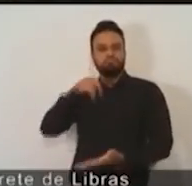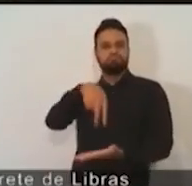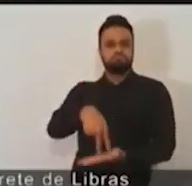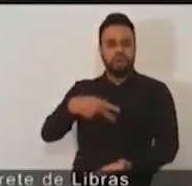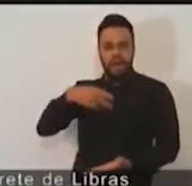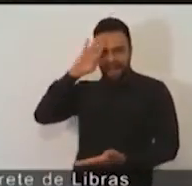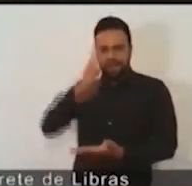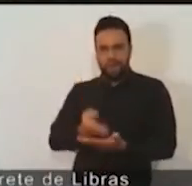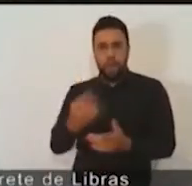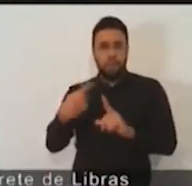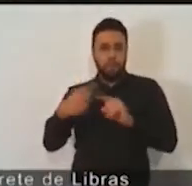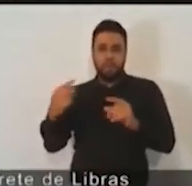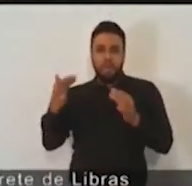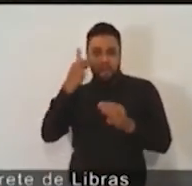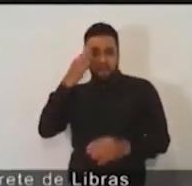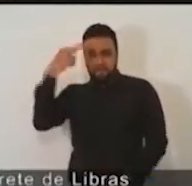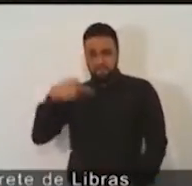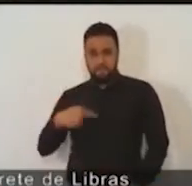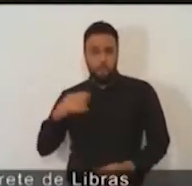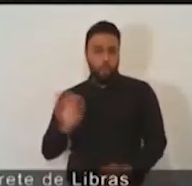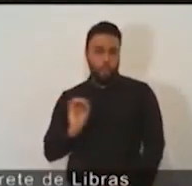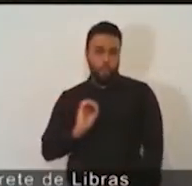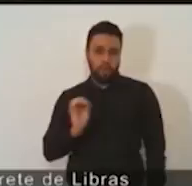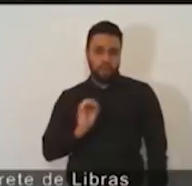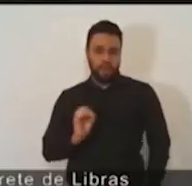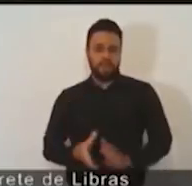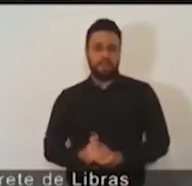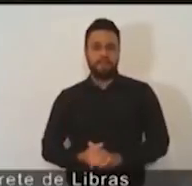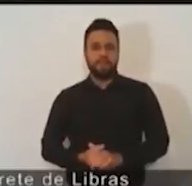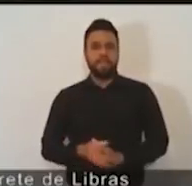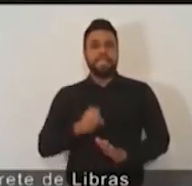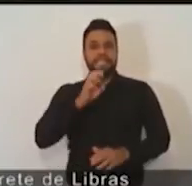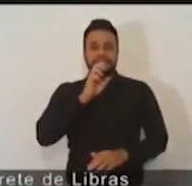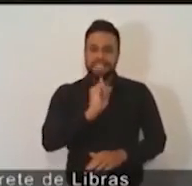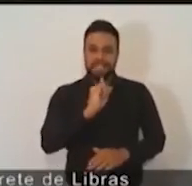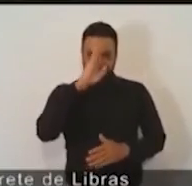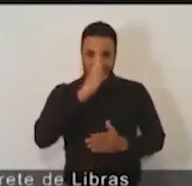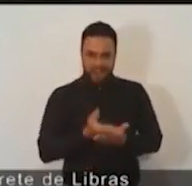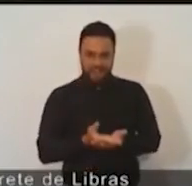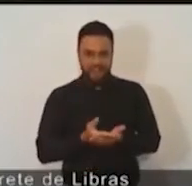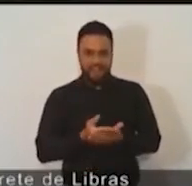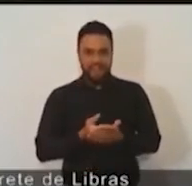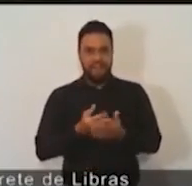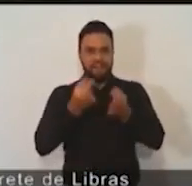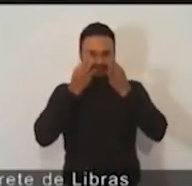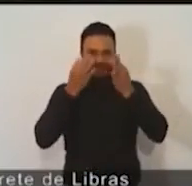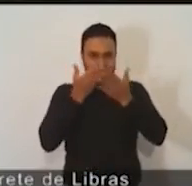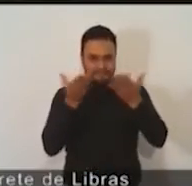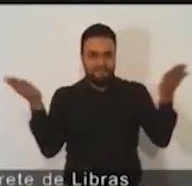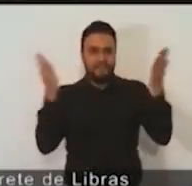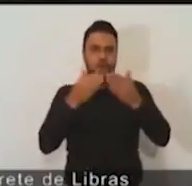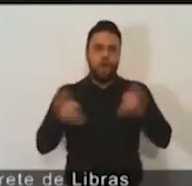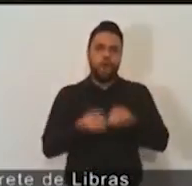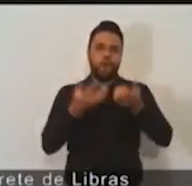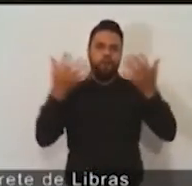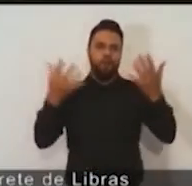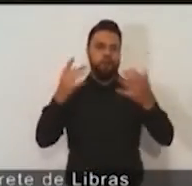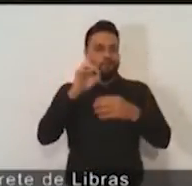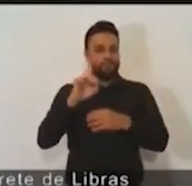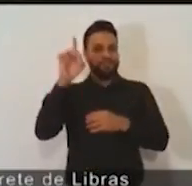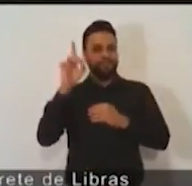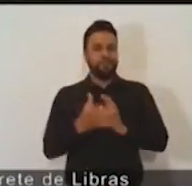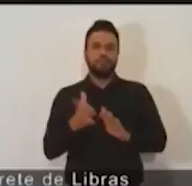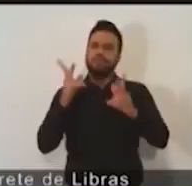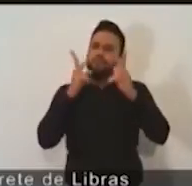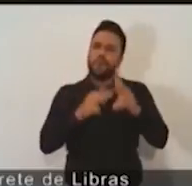quem crer, verá a glória de Deus. E é isso que nós estamos esperando desse Brasil, que vai vencer essa pandemia de modo